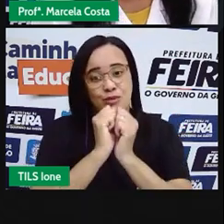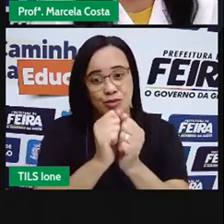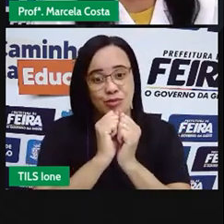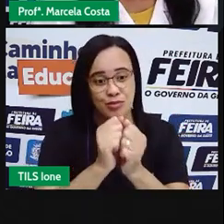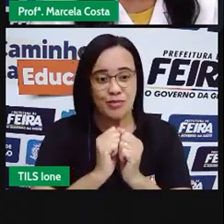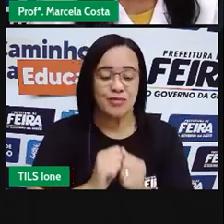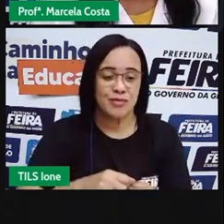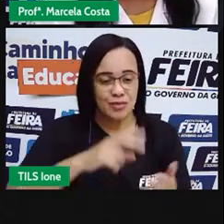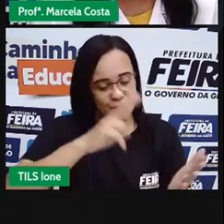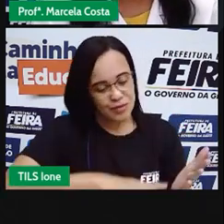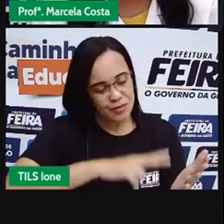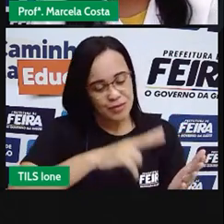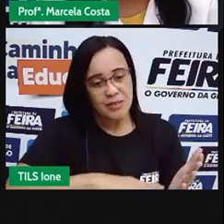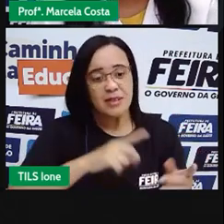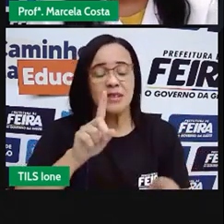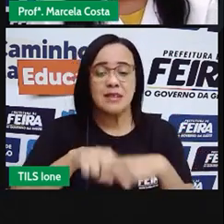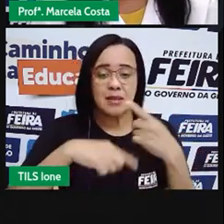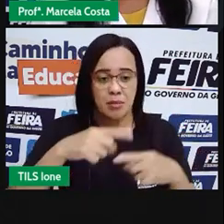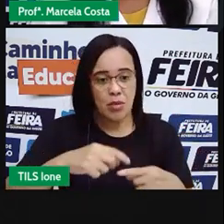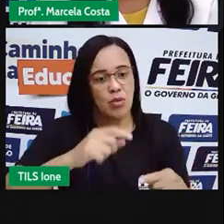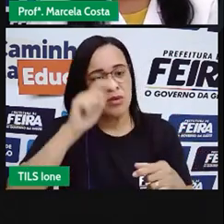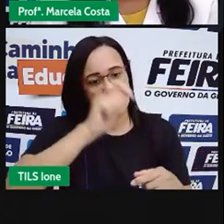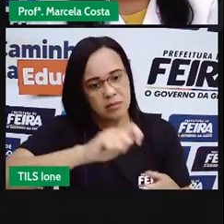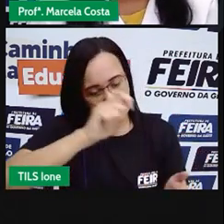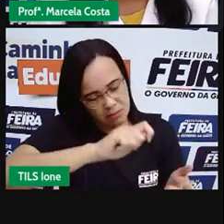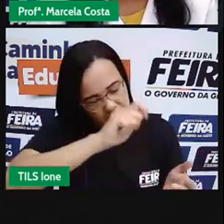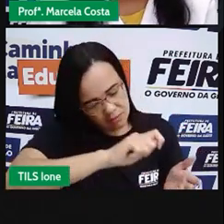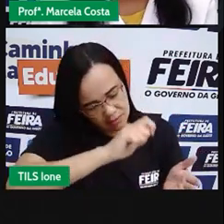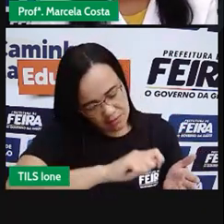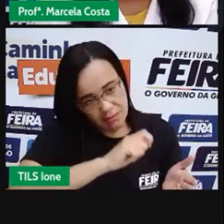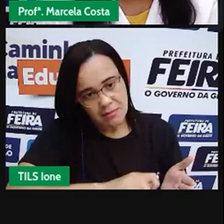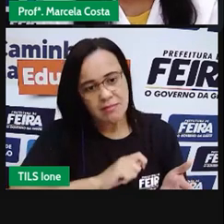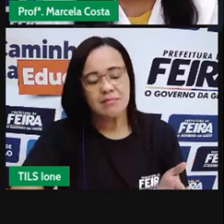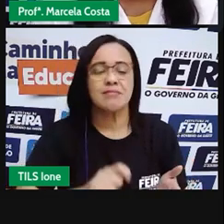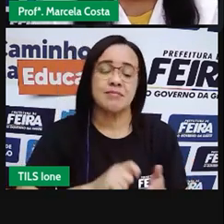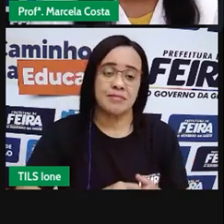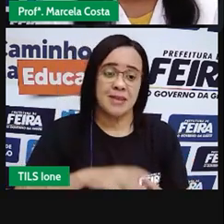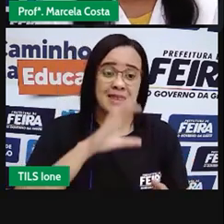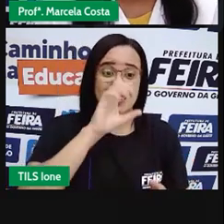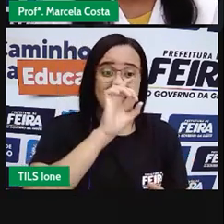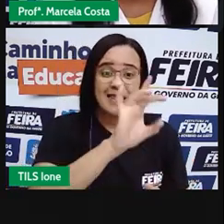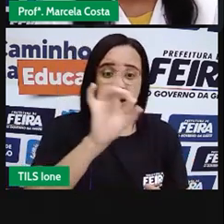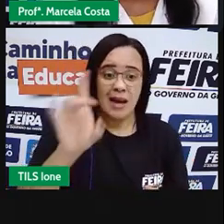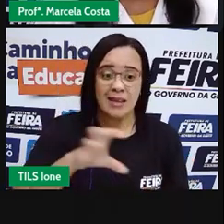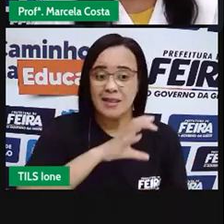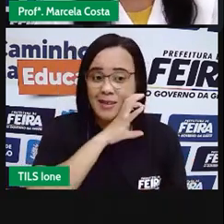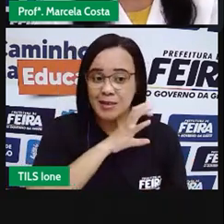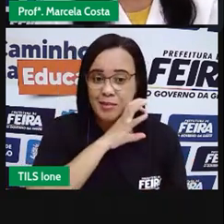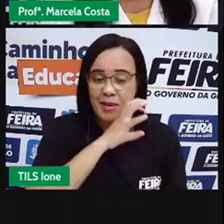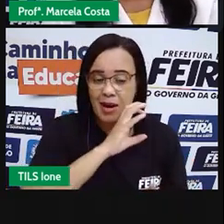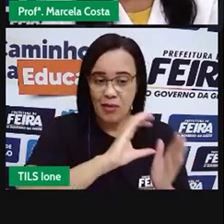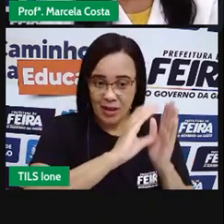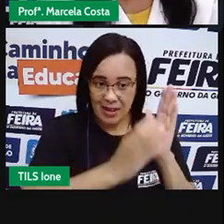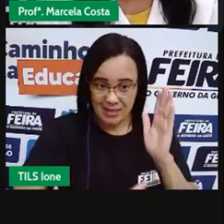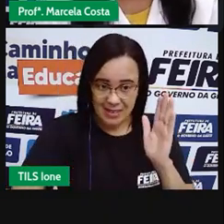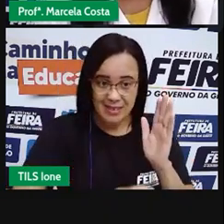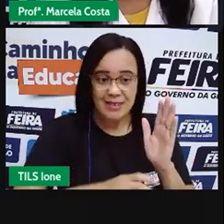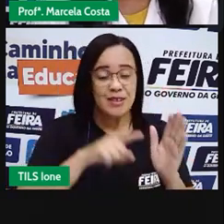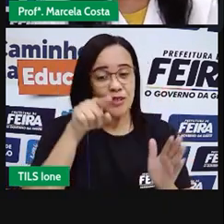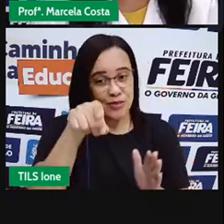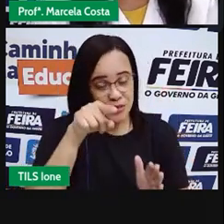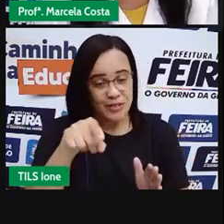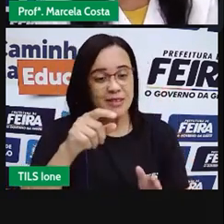Eu vou dizendo as características desse animal, e você aí vai